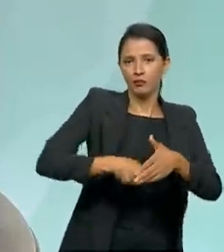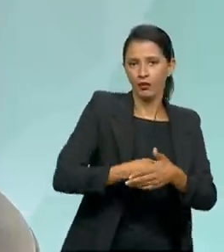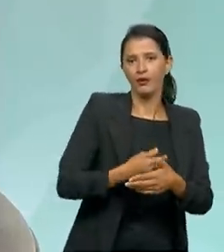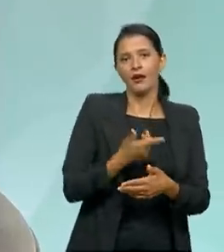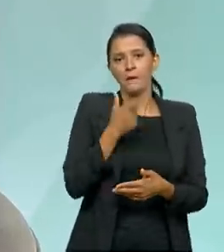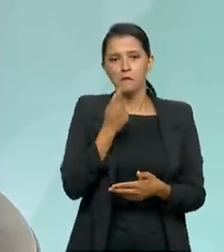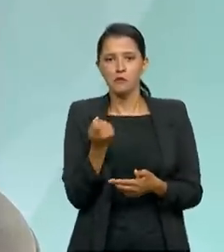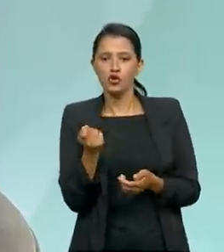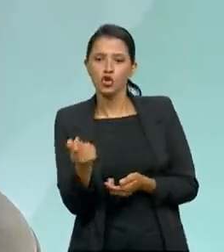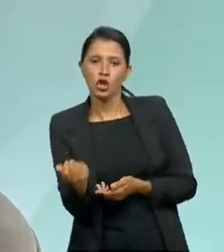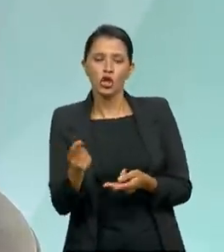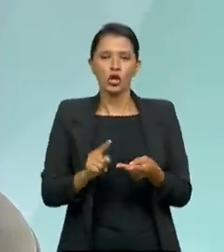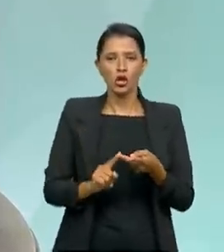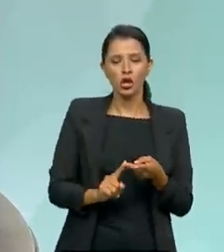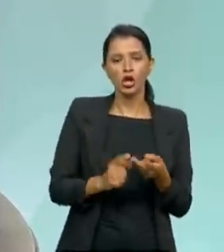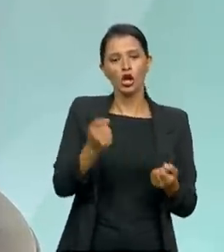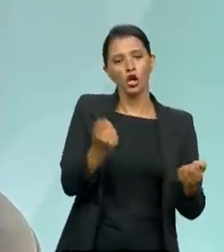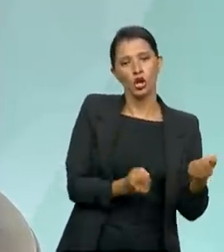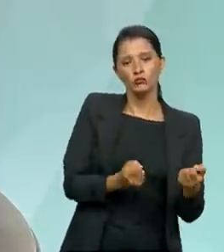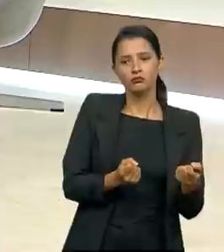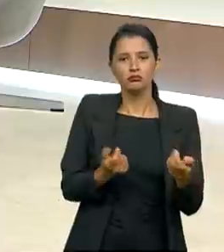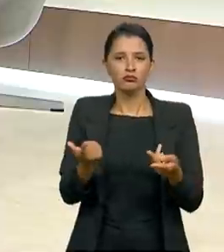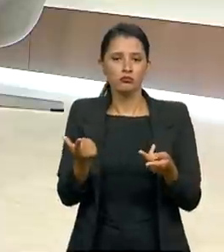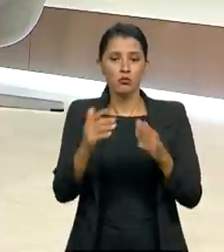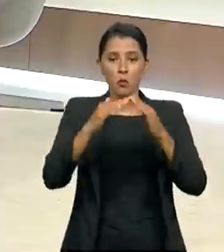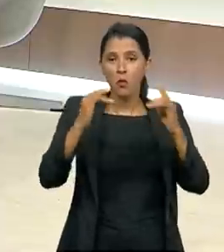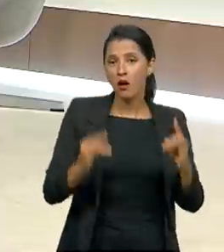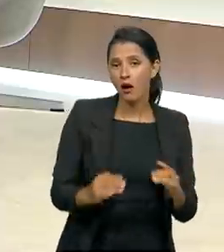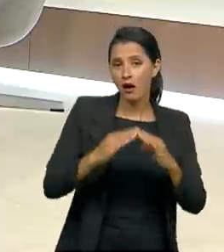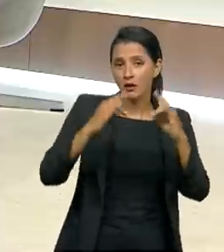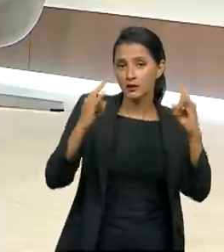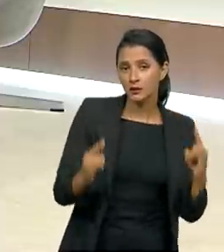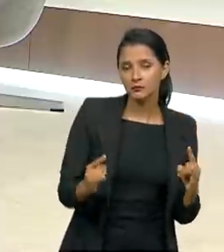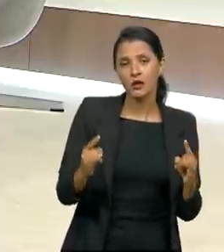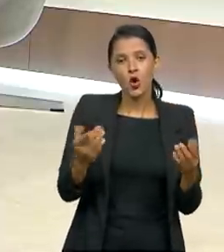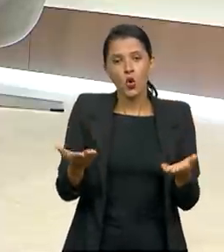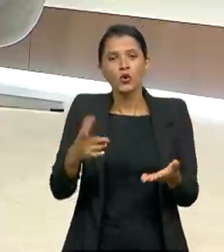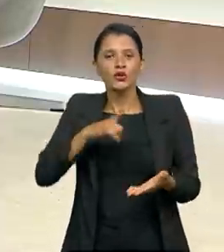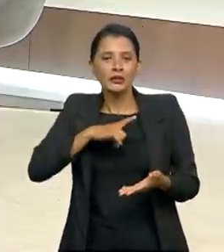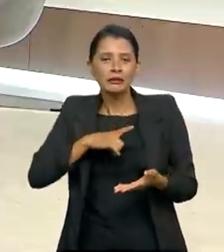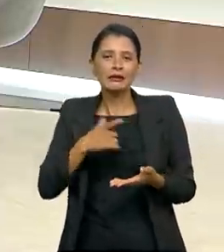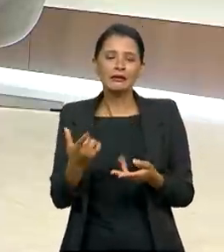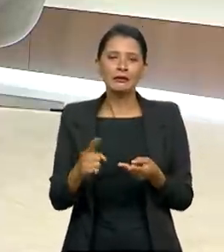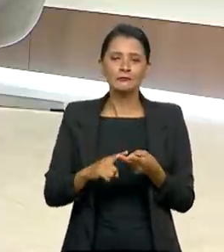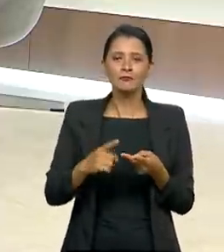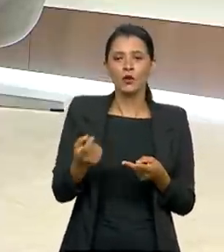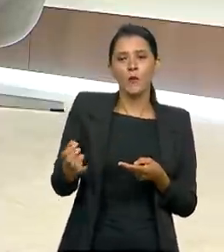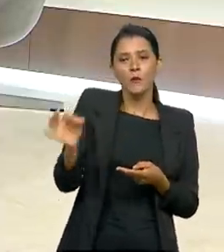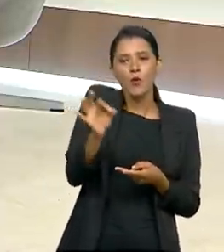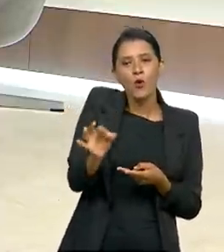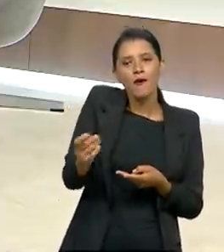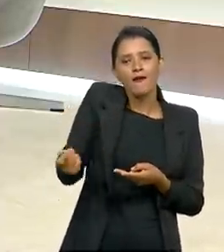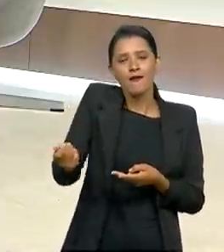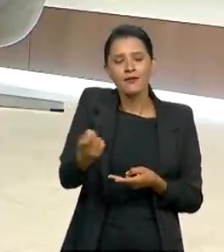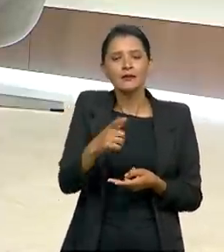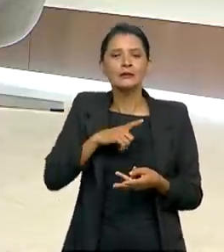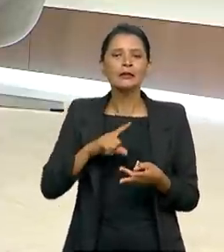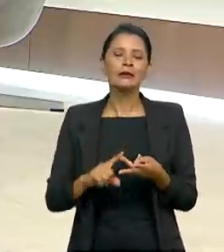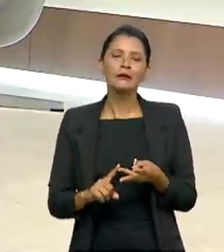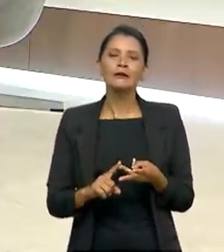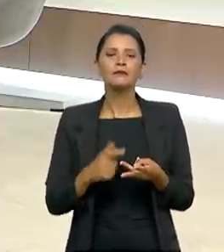maneiras, em dinheiro, num veículo, num bem. Hoje, temos as criptomoedas, nós temos novos caminhos, nós temos essa